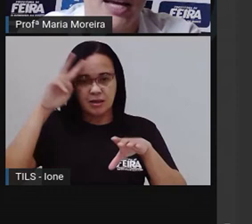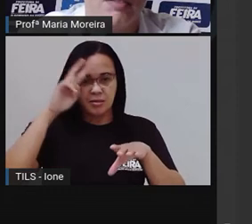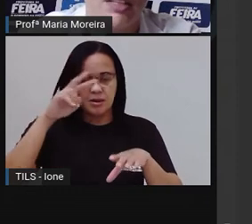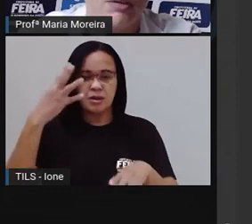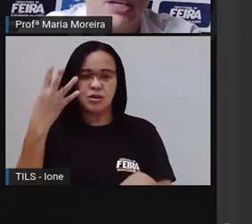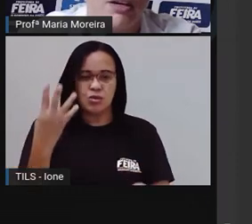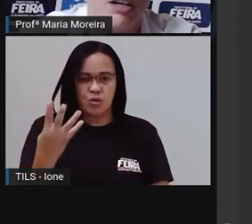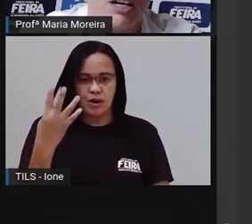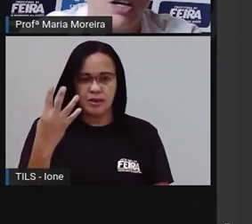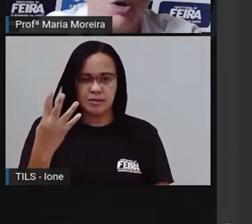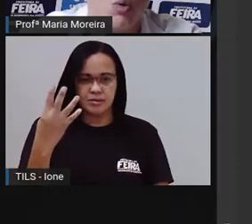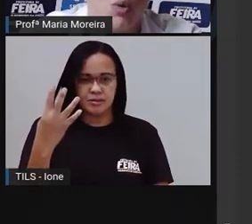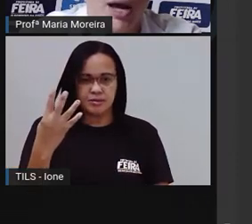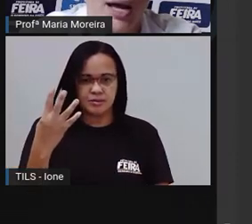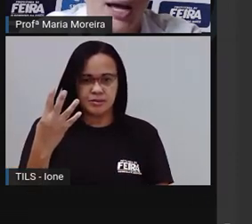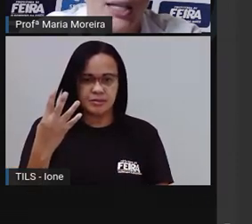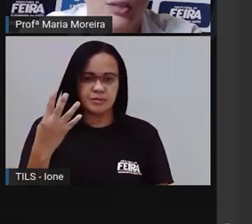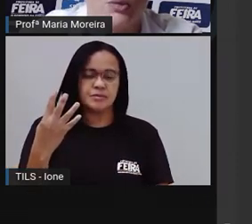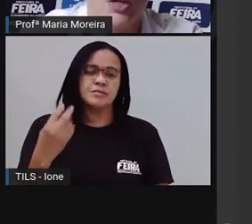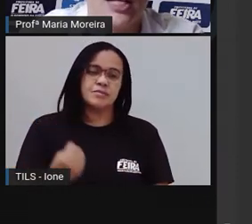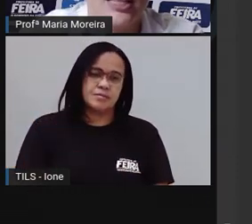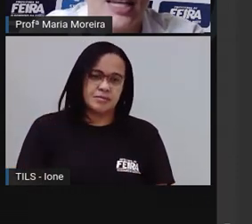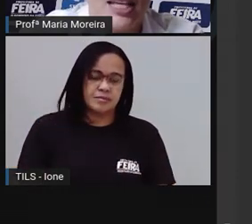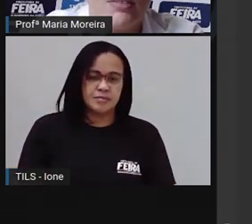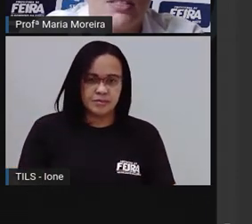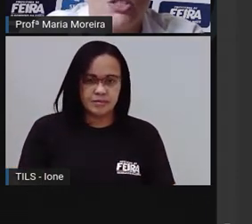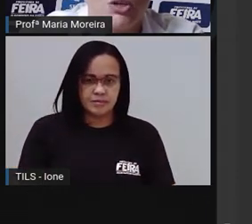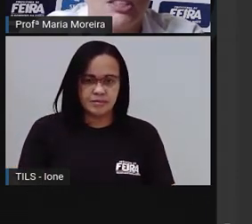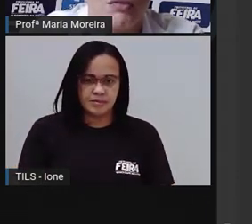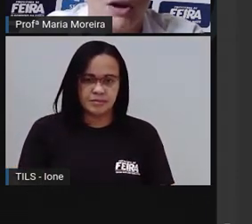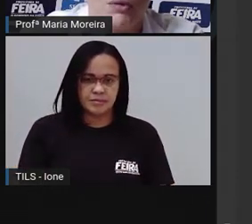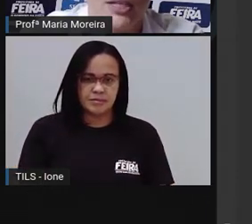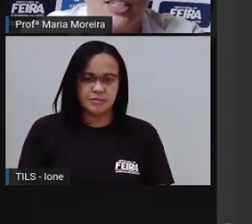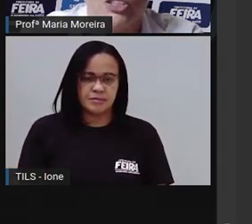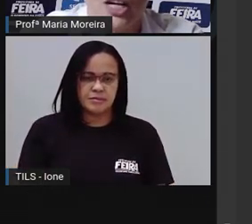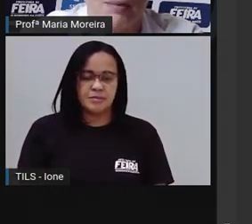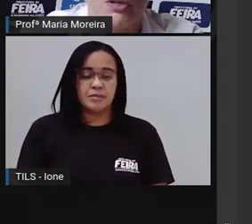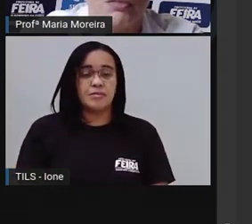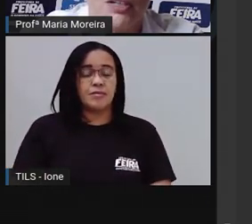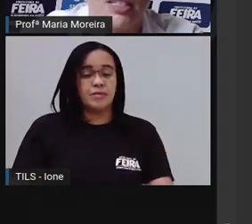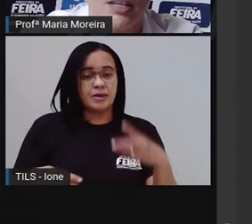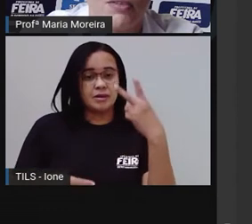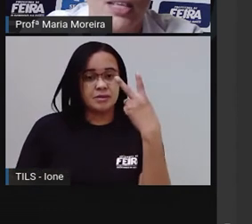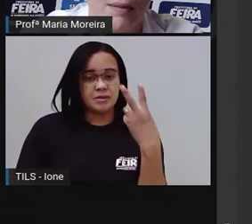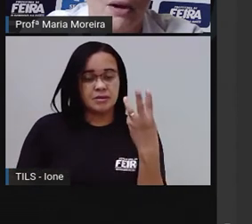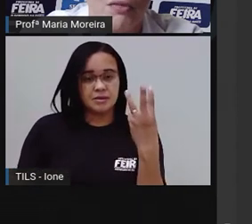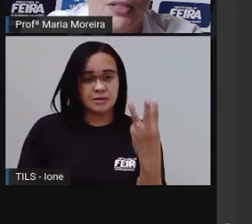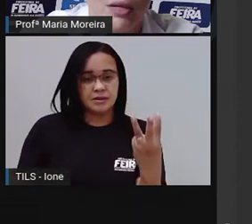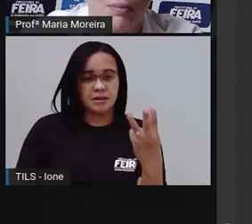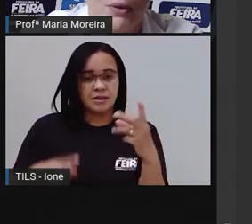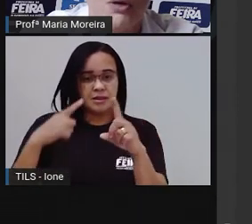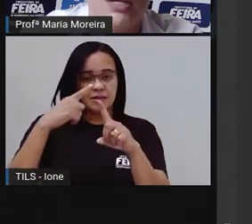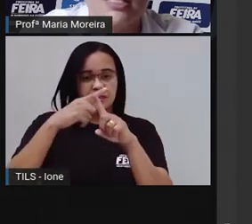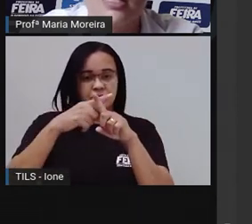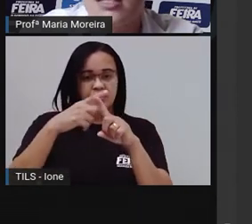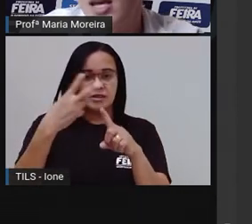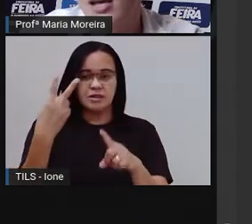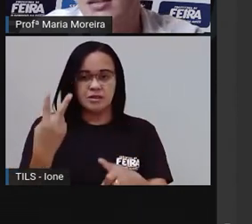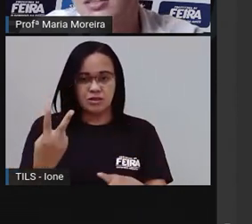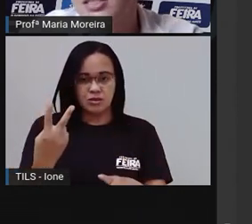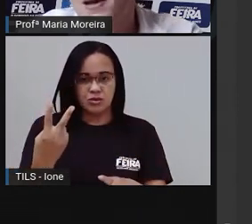Pronto. Aqui vai dar o quê, ó? Quatro. Três vezes dois, que foi a conta que a gente acabou de fazer aqui. Vocês acabaram de fazer com a prova.